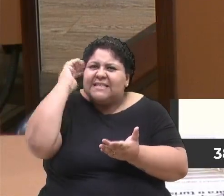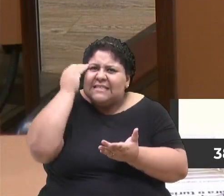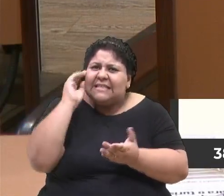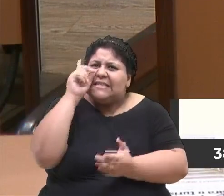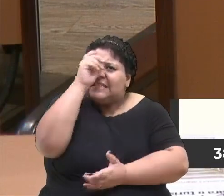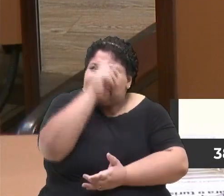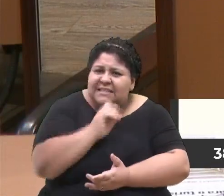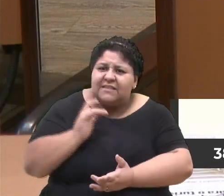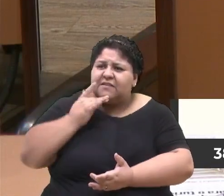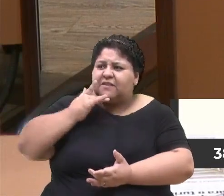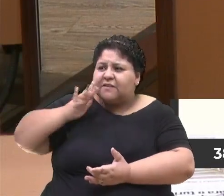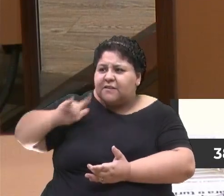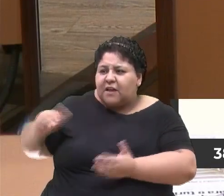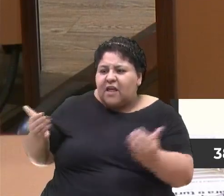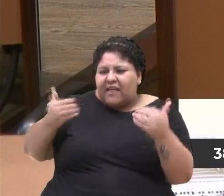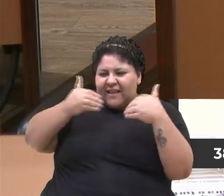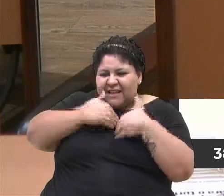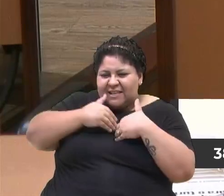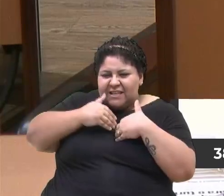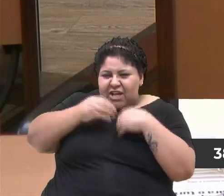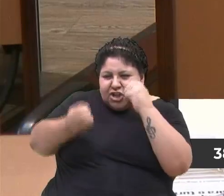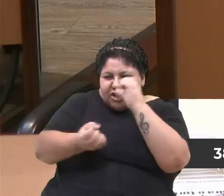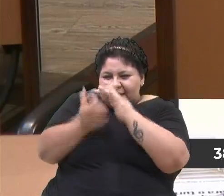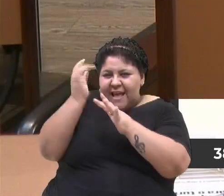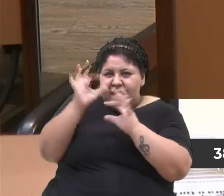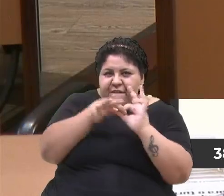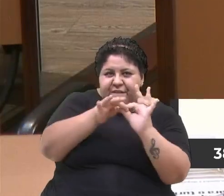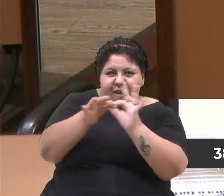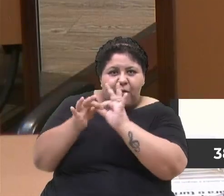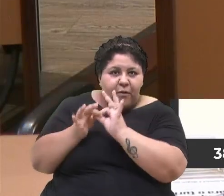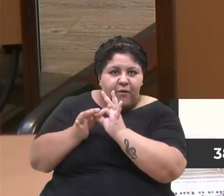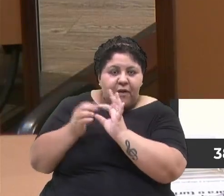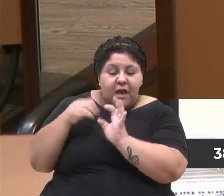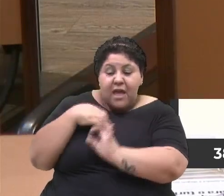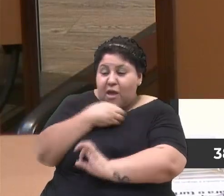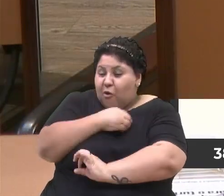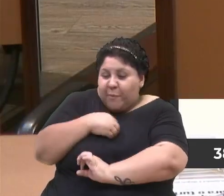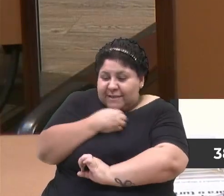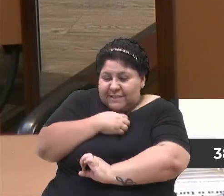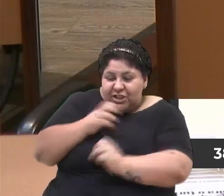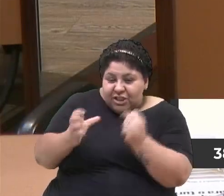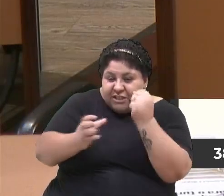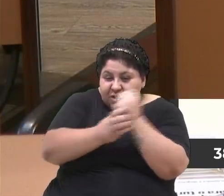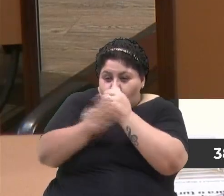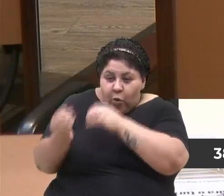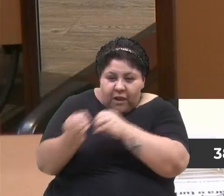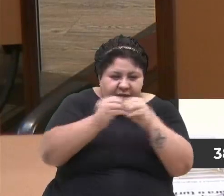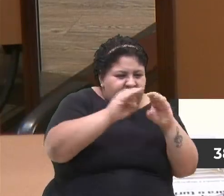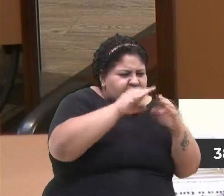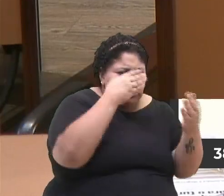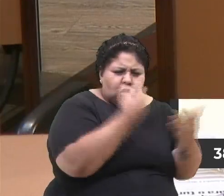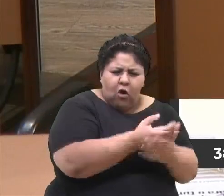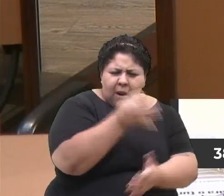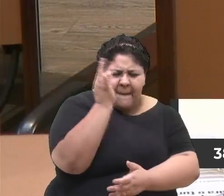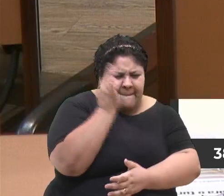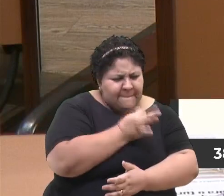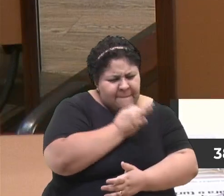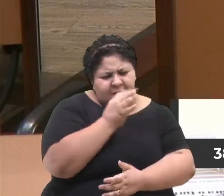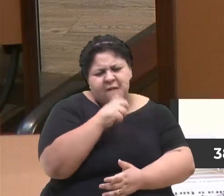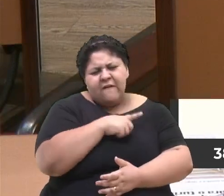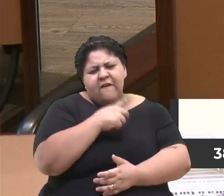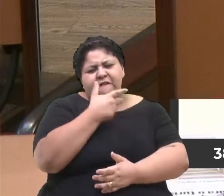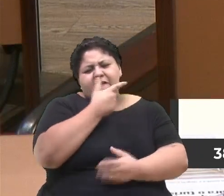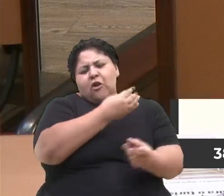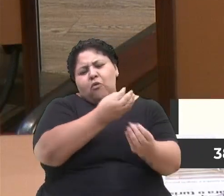que uma criança com TEA tem de criar vínculo. e eu me sentia segura em levar. A escola é maravilhosa, fez uma série de elogios para a